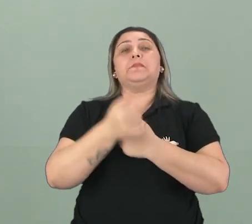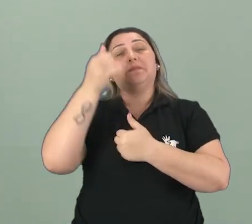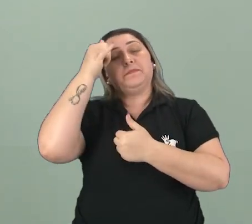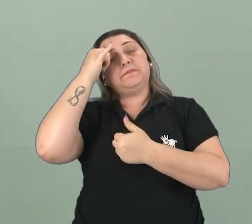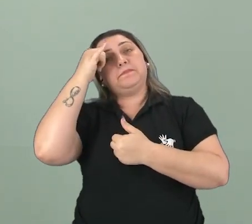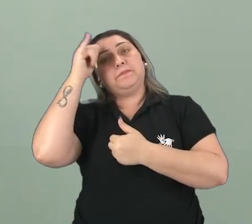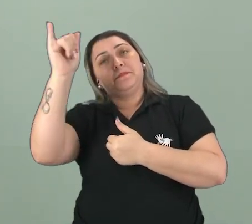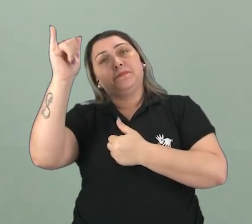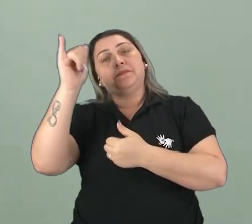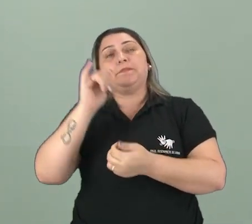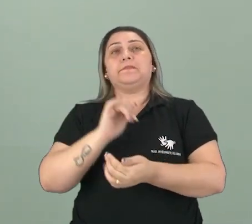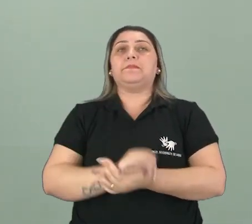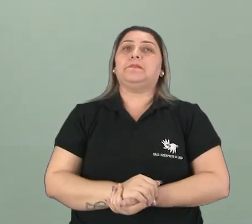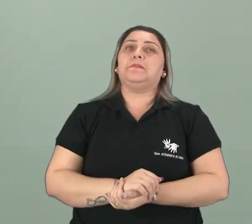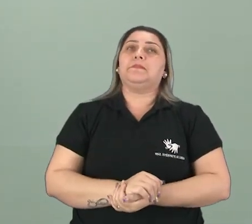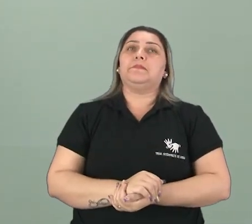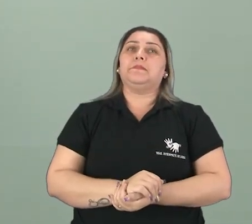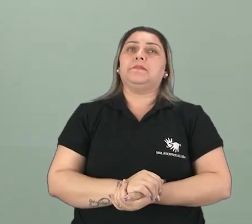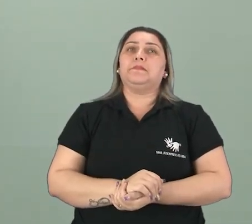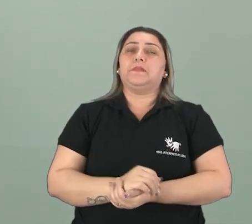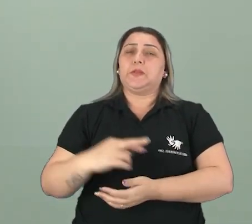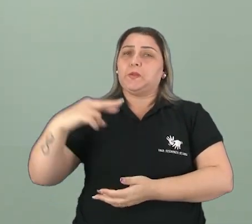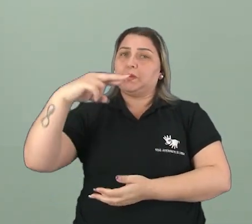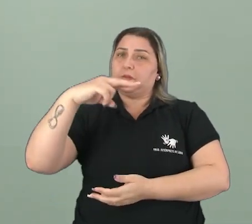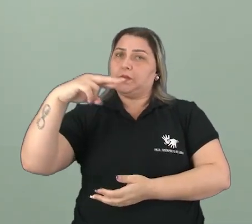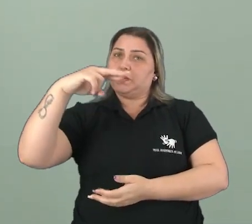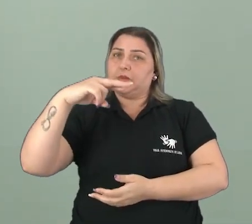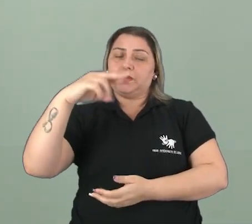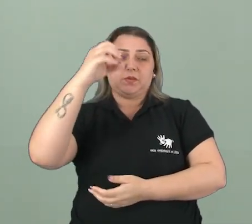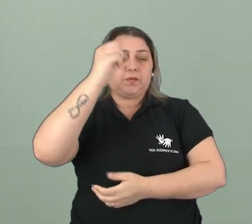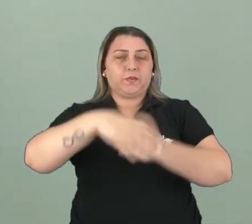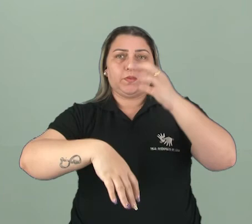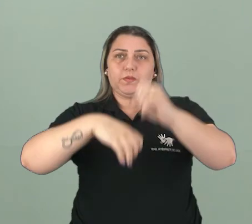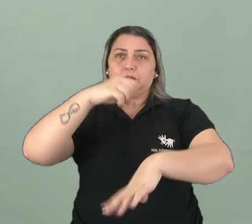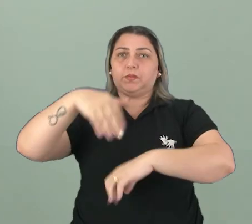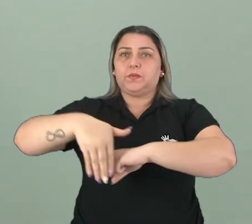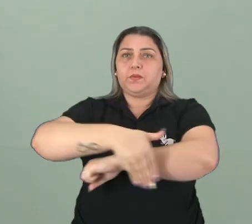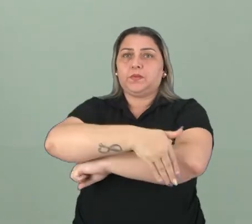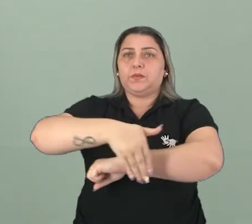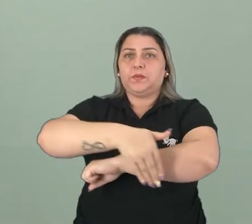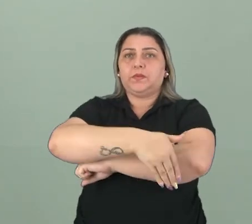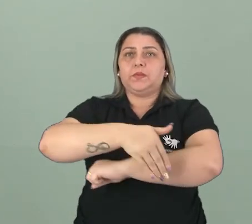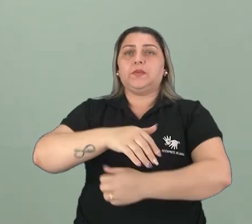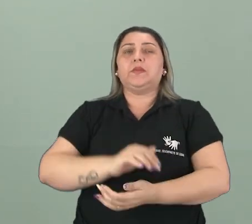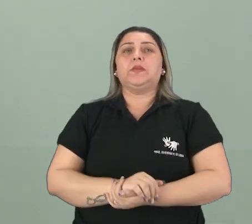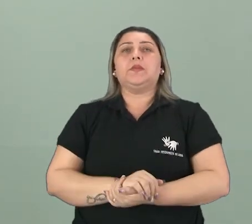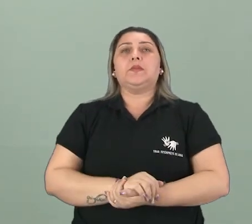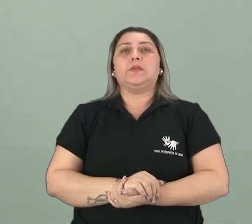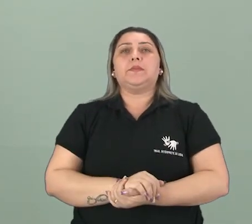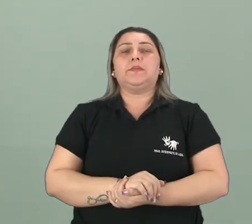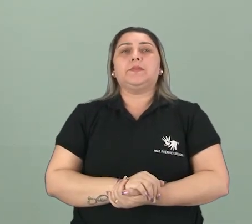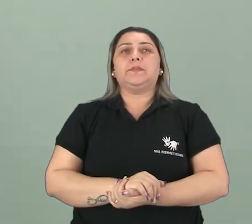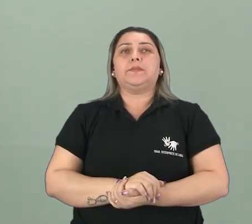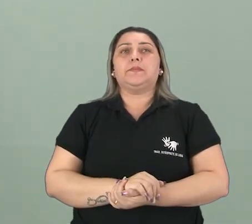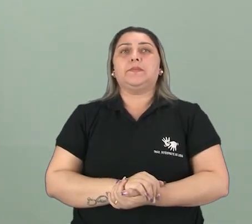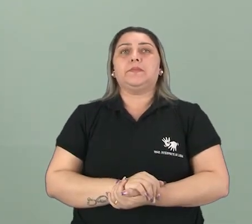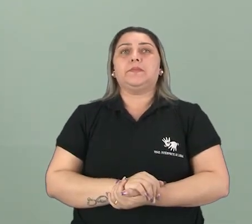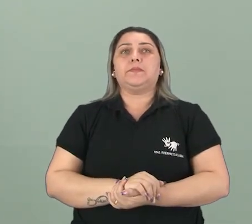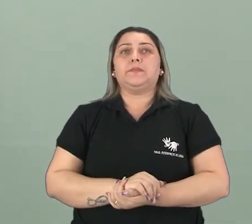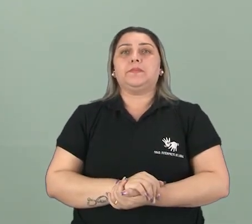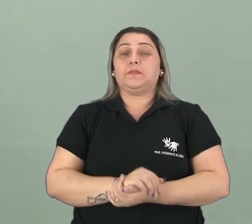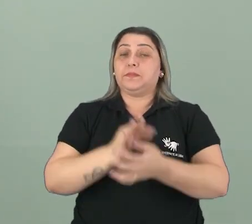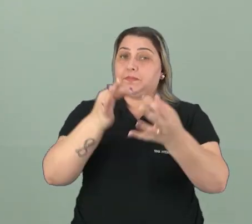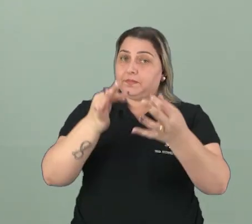evite, seja um fiscal, não jogue lixo na rua, não jogue, não descarte lixo em qualquer lugar.